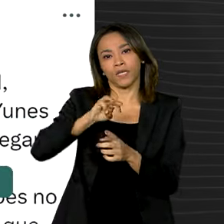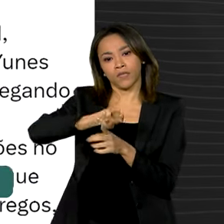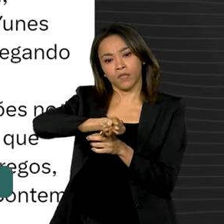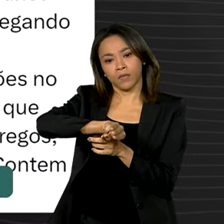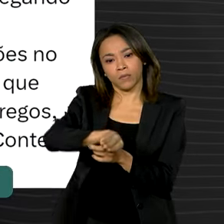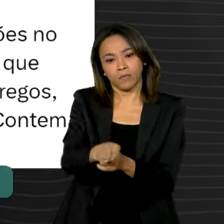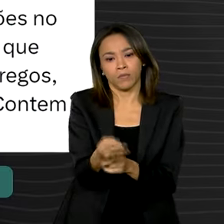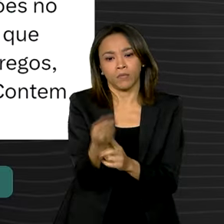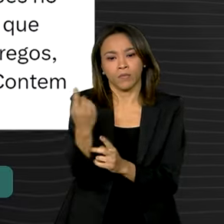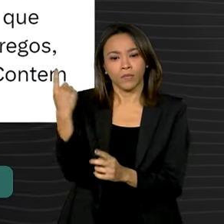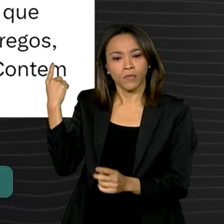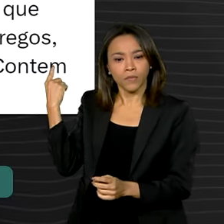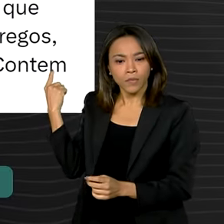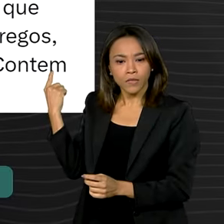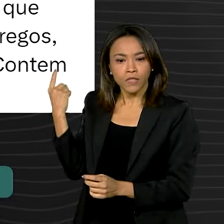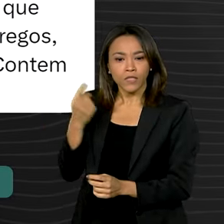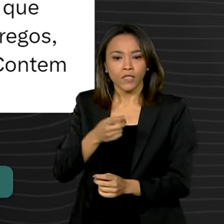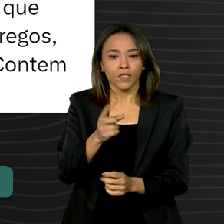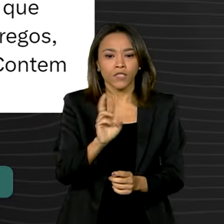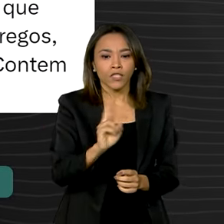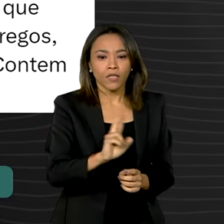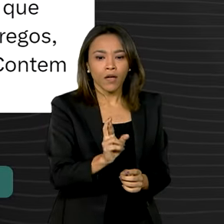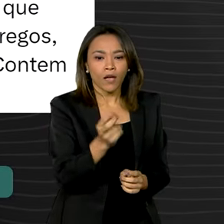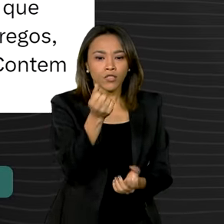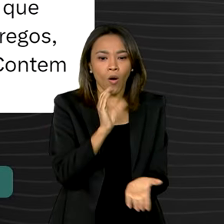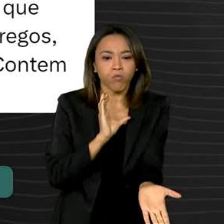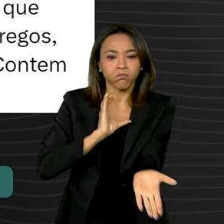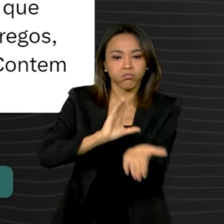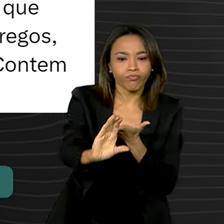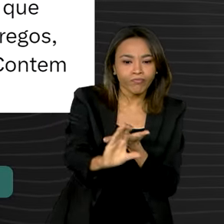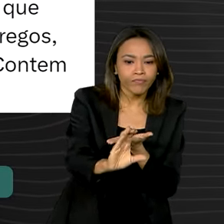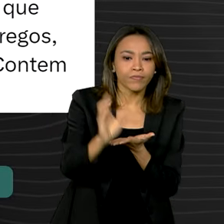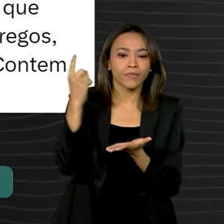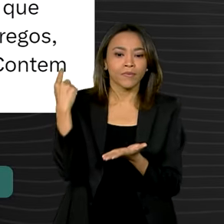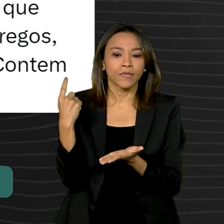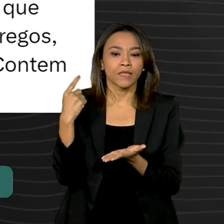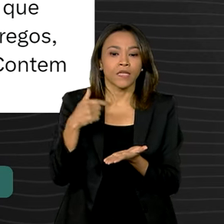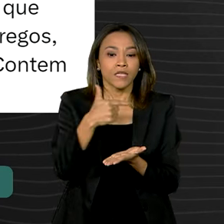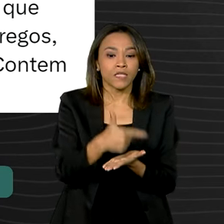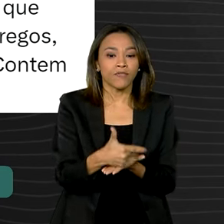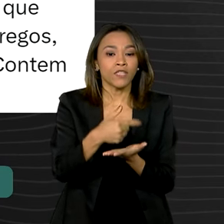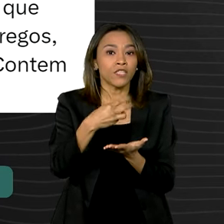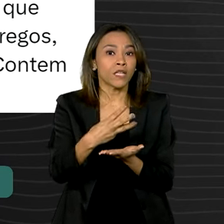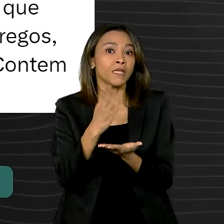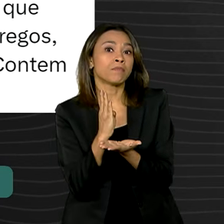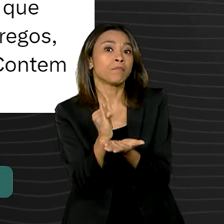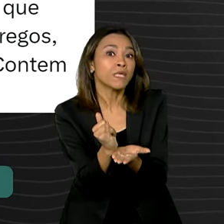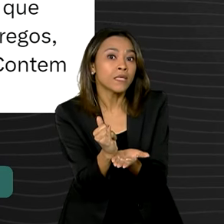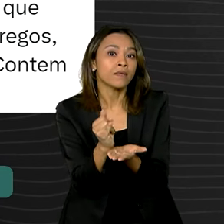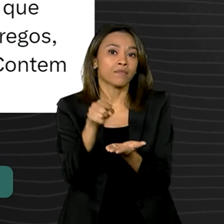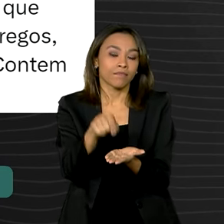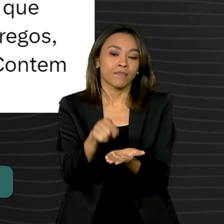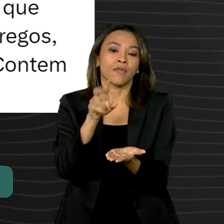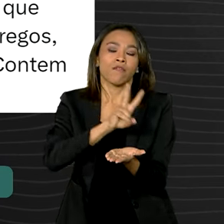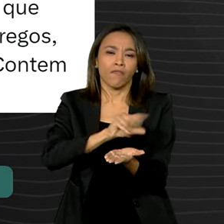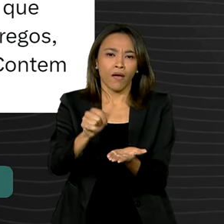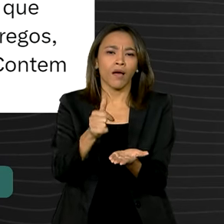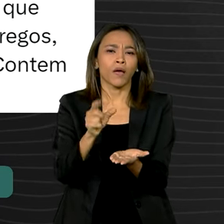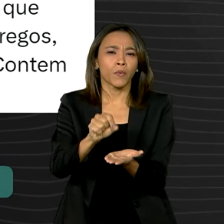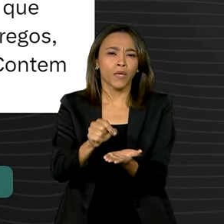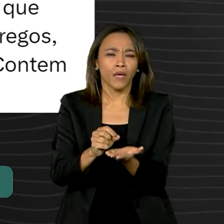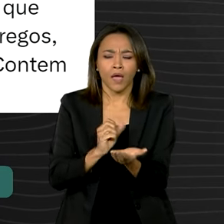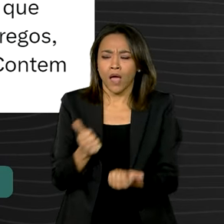maior valor já alocado pela companhia em seus 25 anos de história. E esse montante vai ser investido na abertura de novos centros de